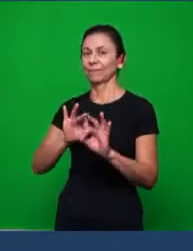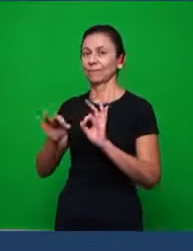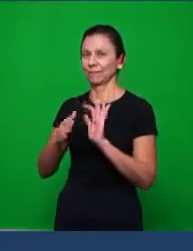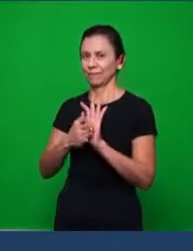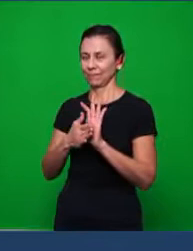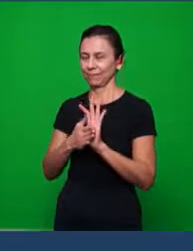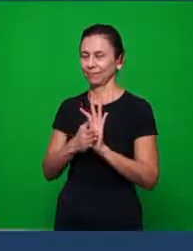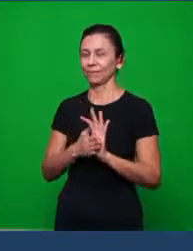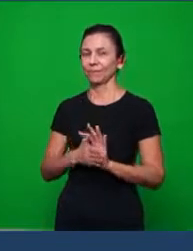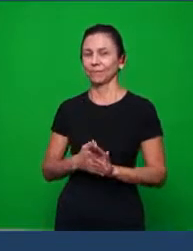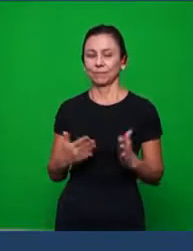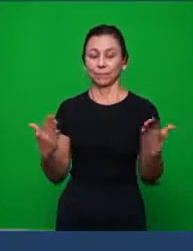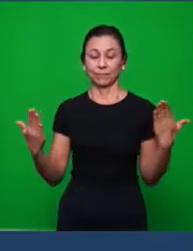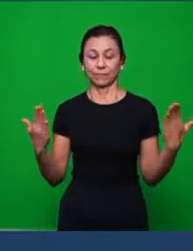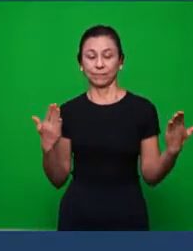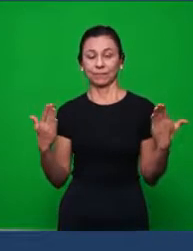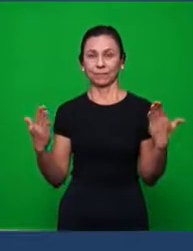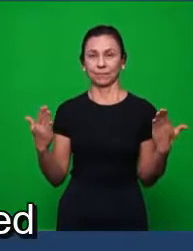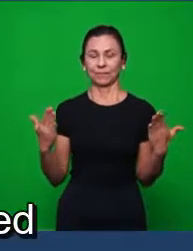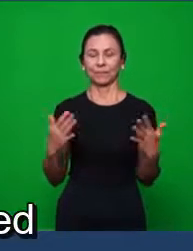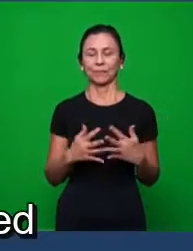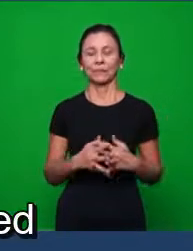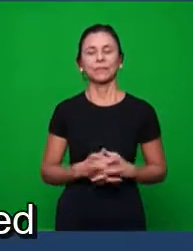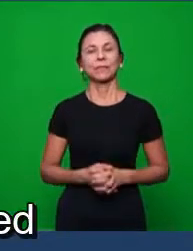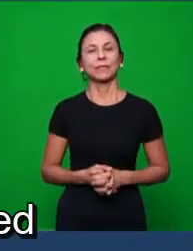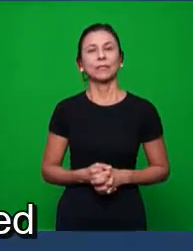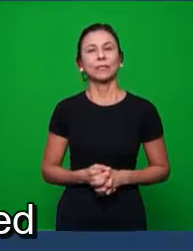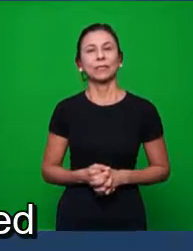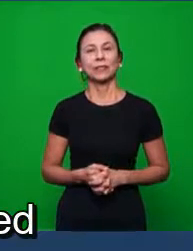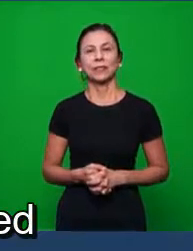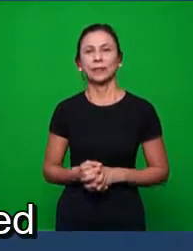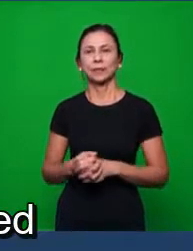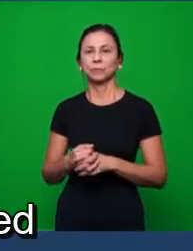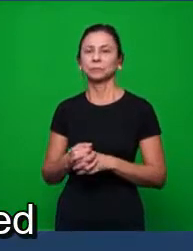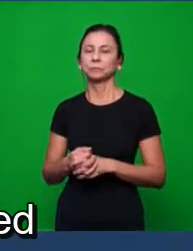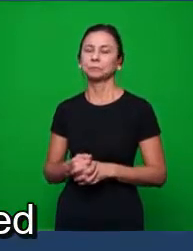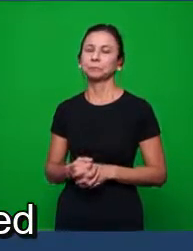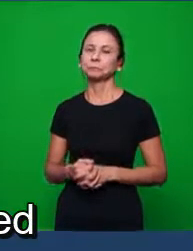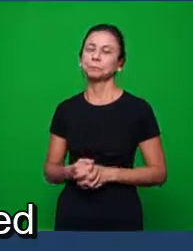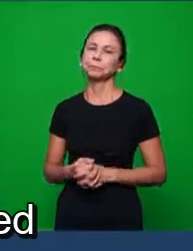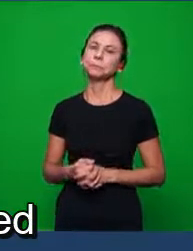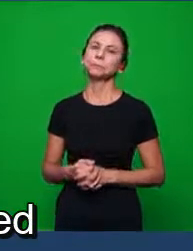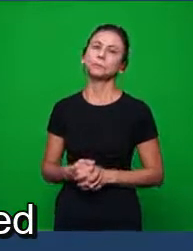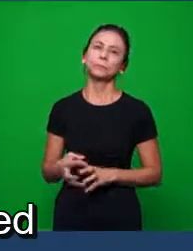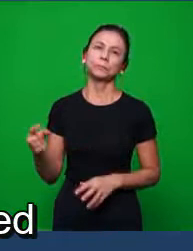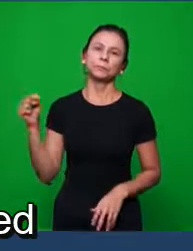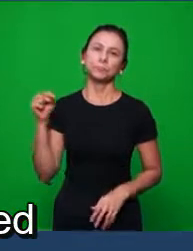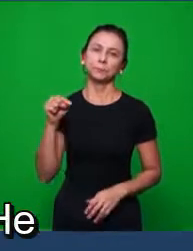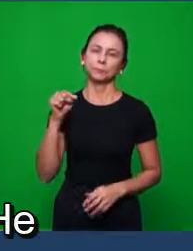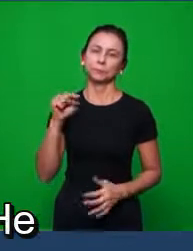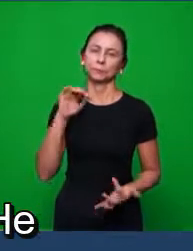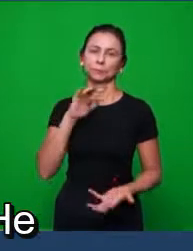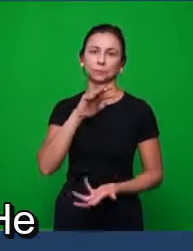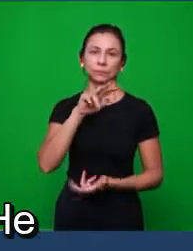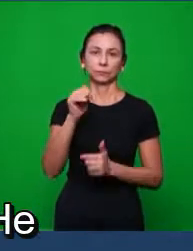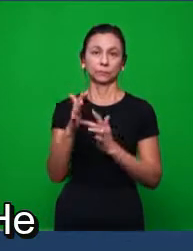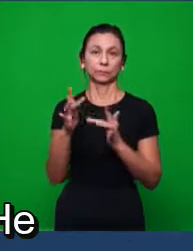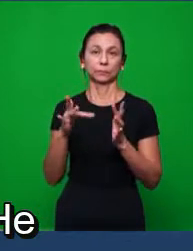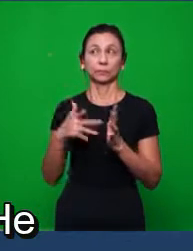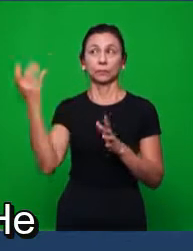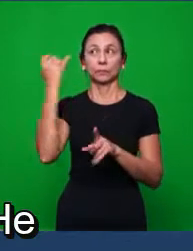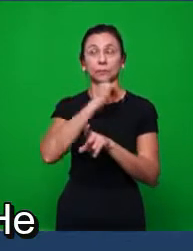carne e o maligno. E agora, no reino terreno, o que foi profetizado por Jesus